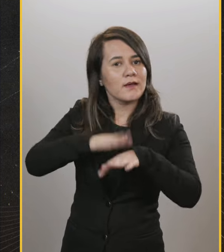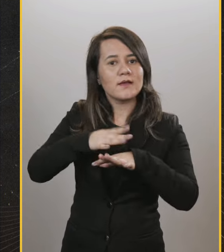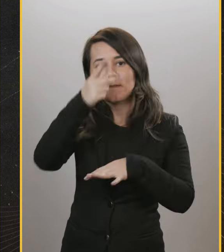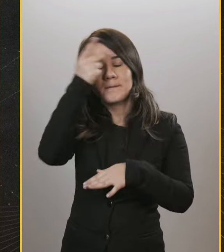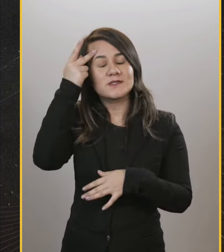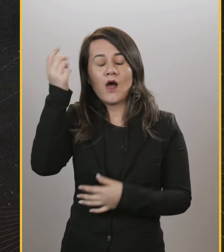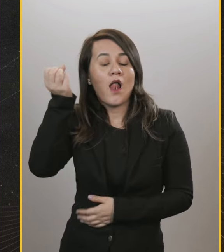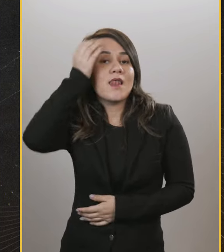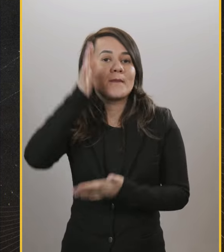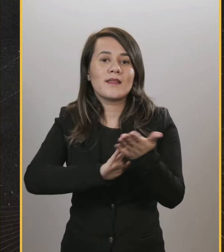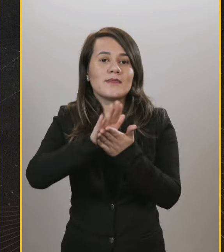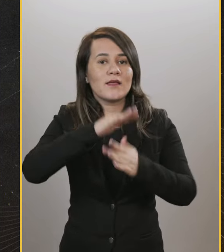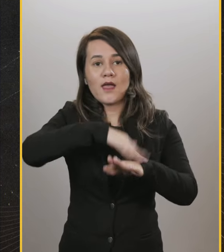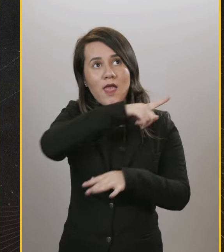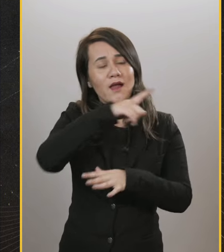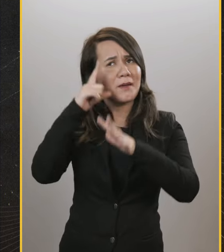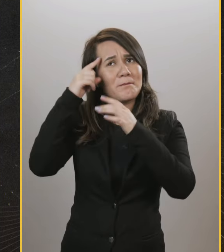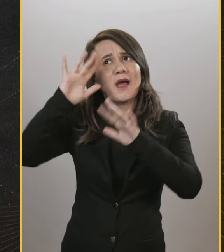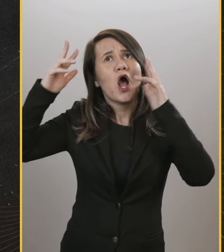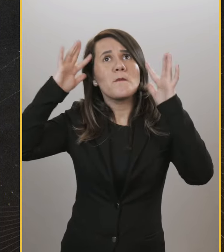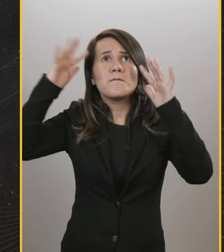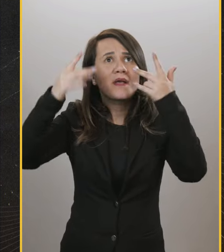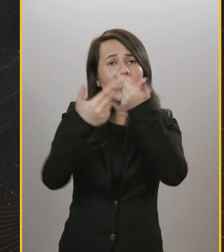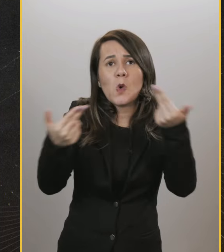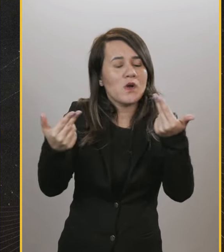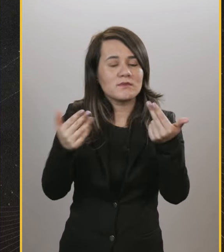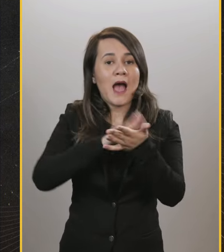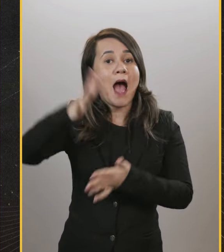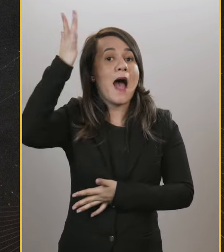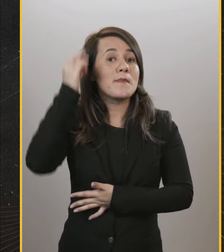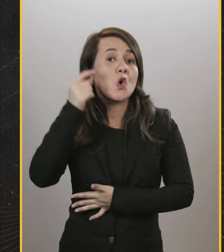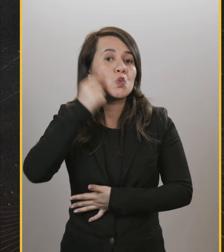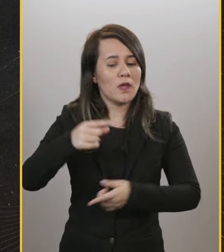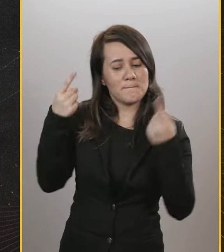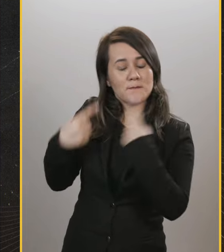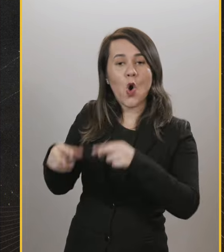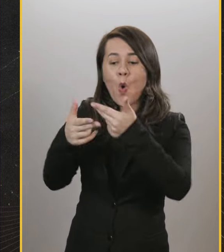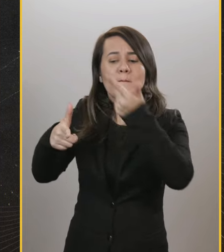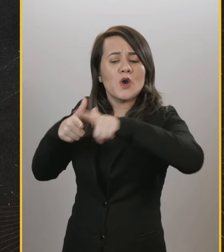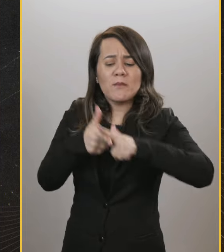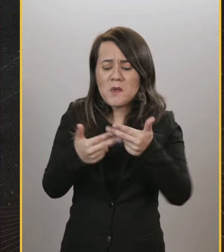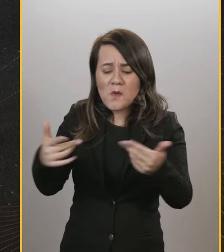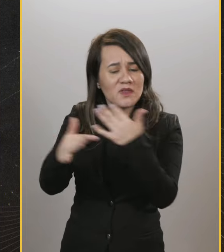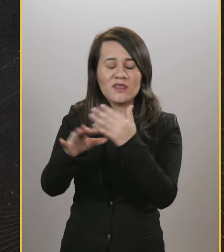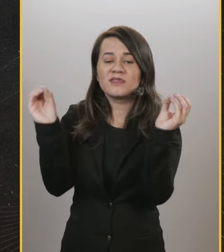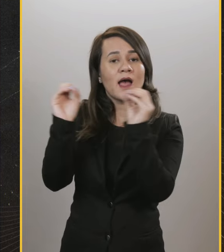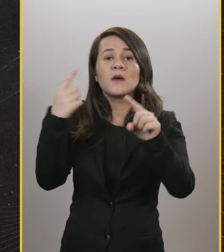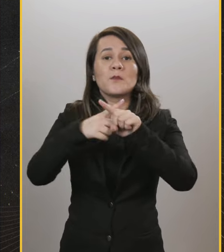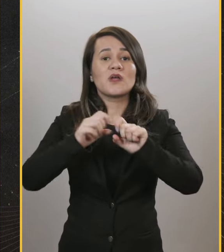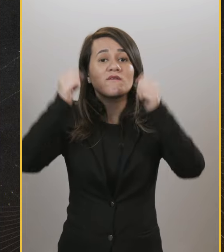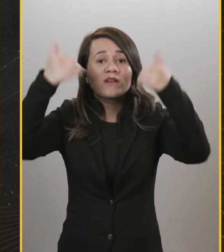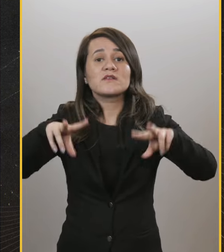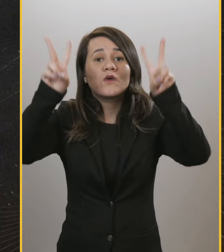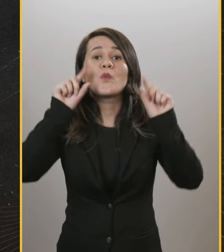armadilha. Ninguém vai se lembrar que ele não tem nada na cabeça. Ninguém vai atacar o Nunes no dia seguinte, ou se lembrar dos problemas da cidade,